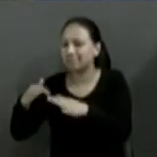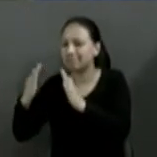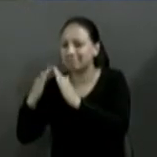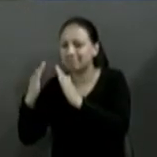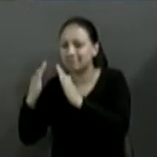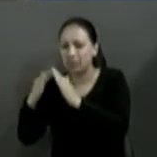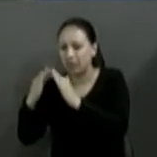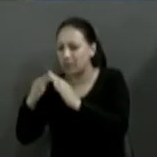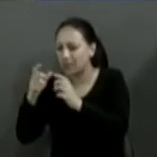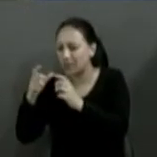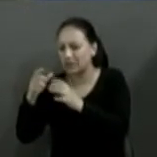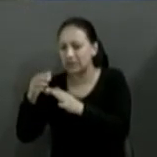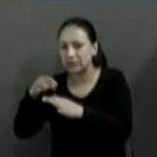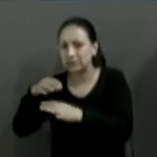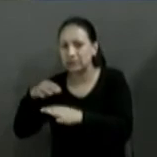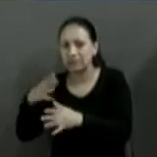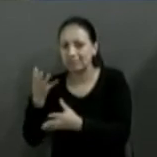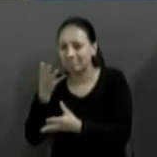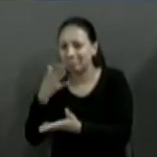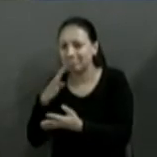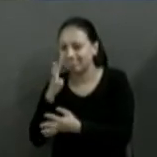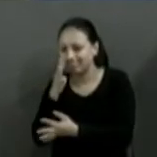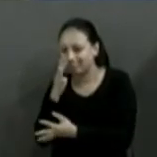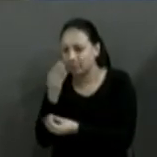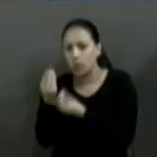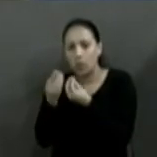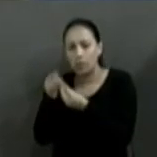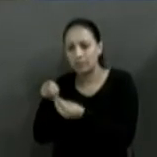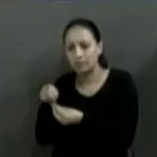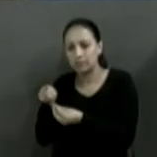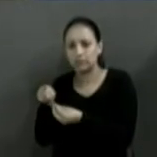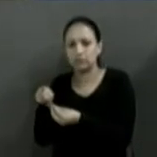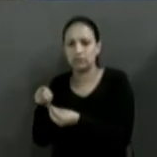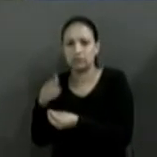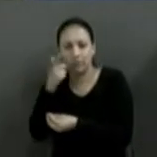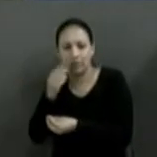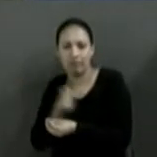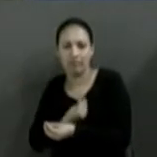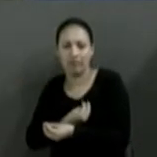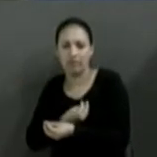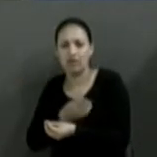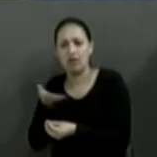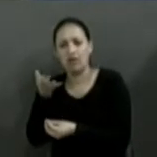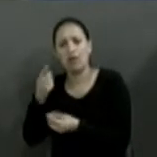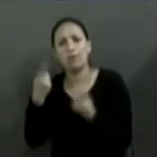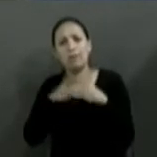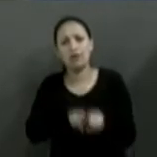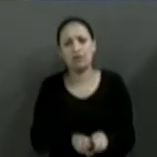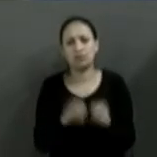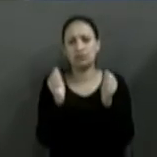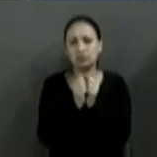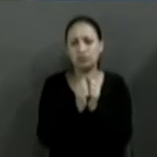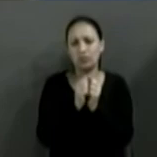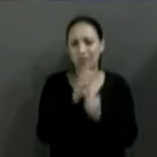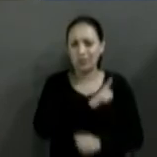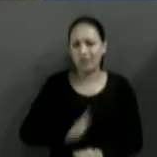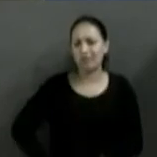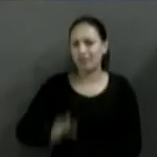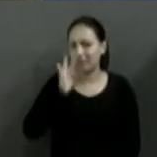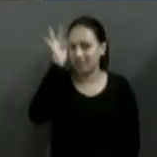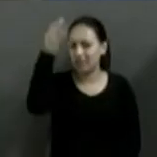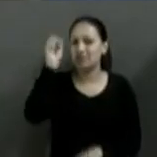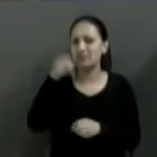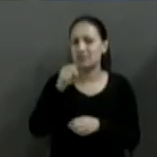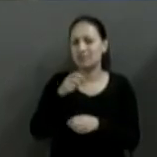fica chocado. E queremos sim e podemos buscar parcerias com o governo federal e investir para que as pessoas